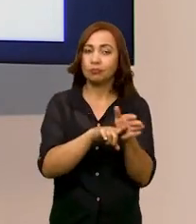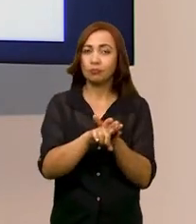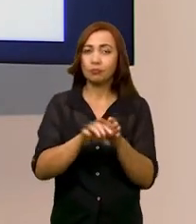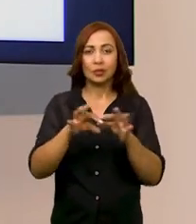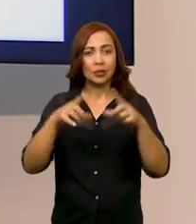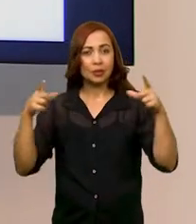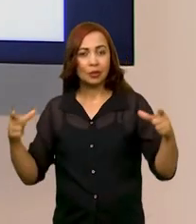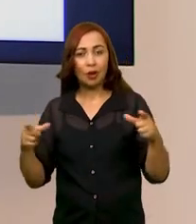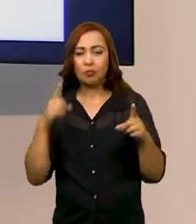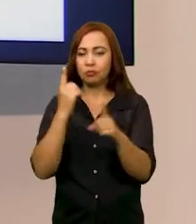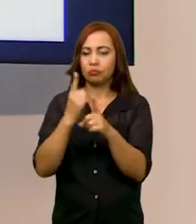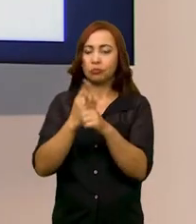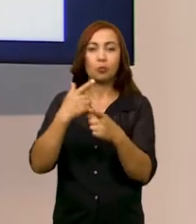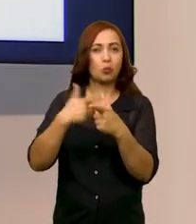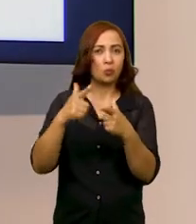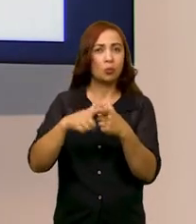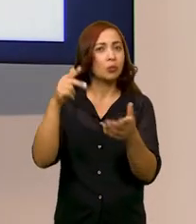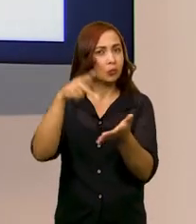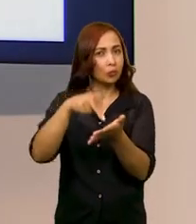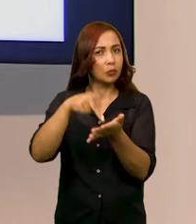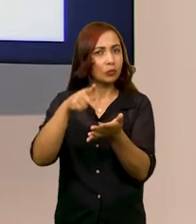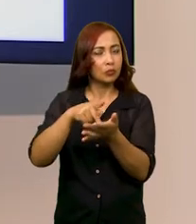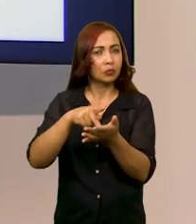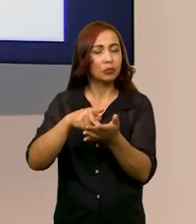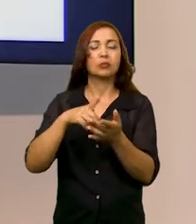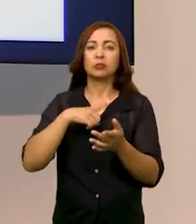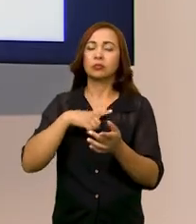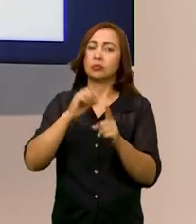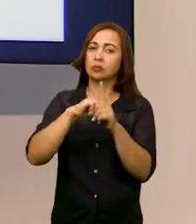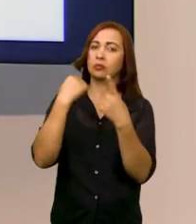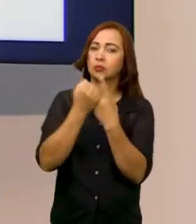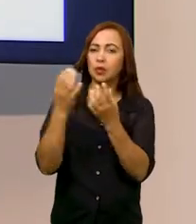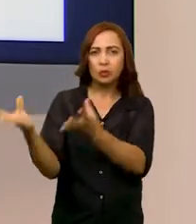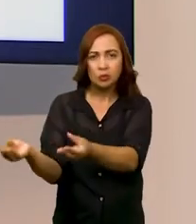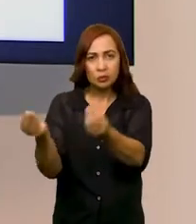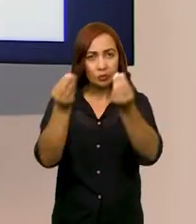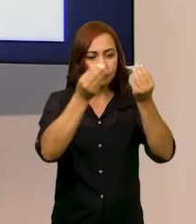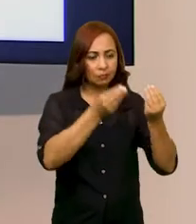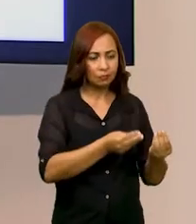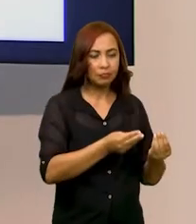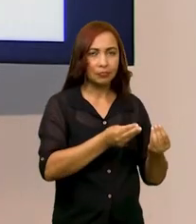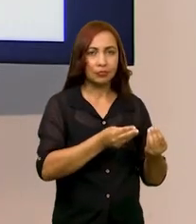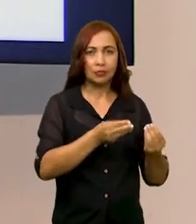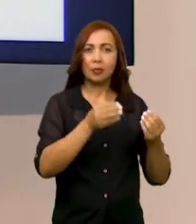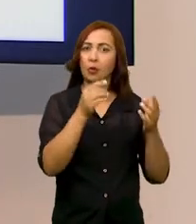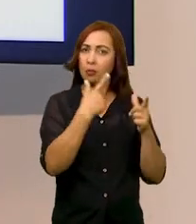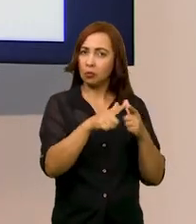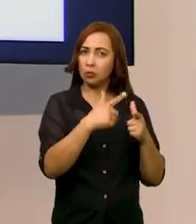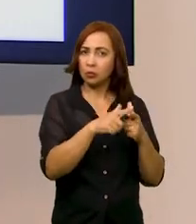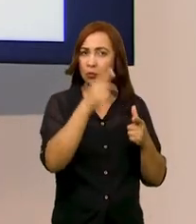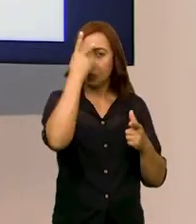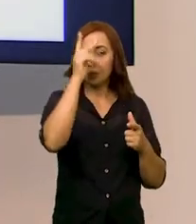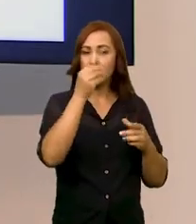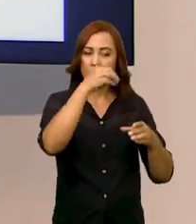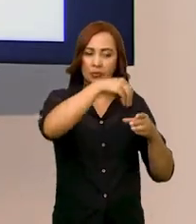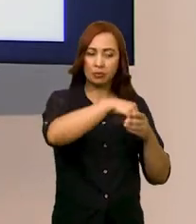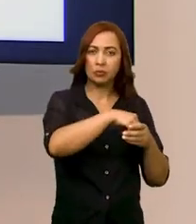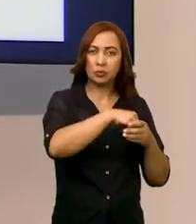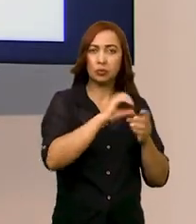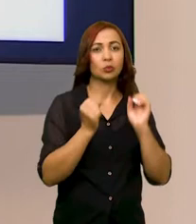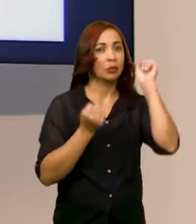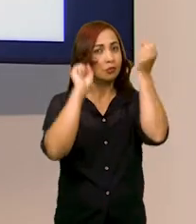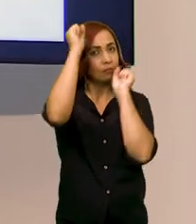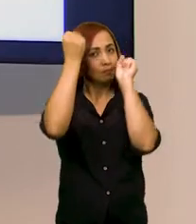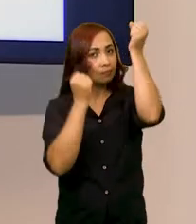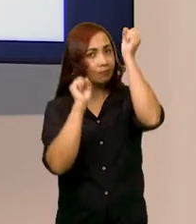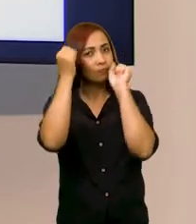identificar um problema real da sociedade, trazer esse problema para cá,